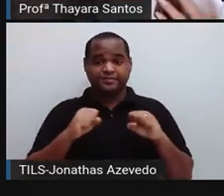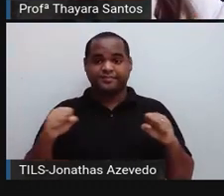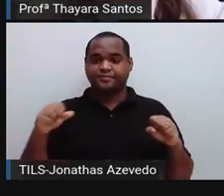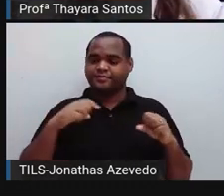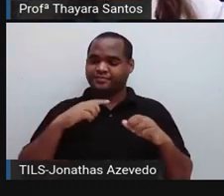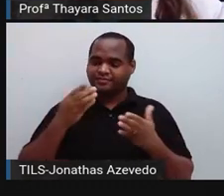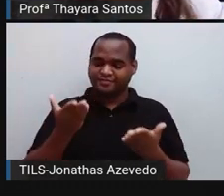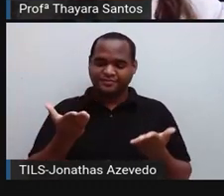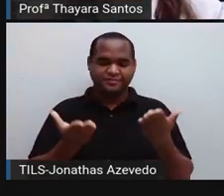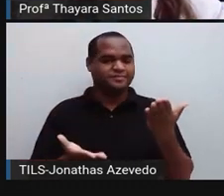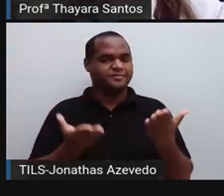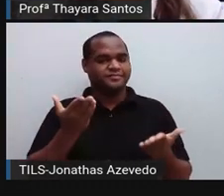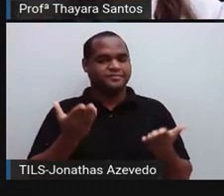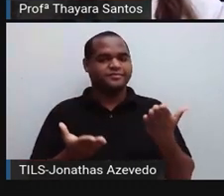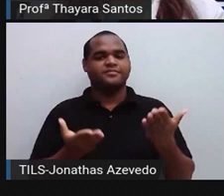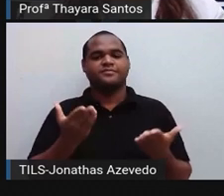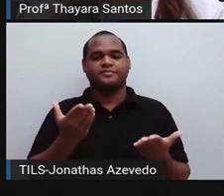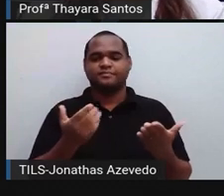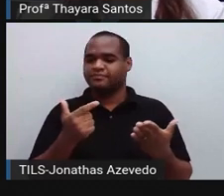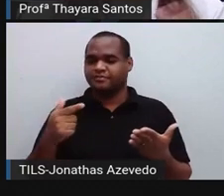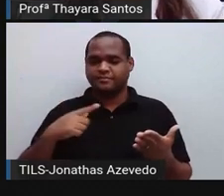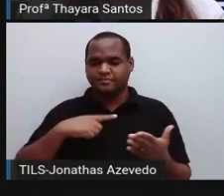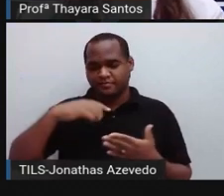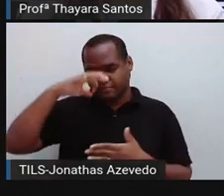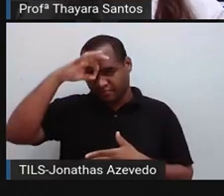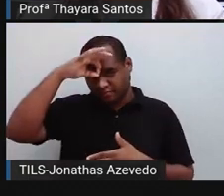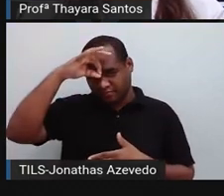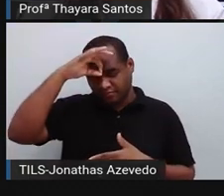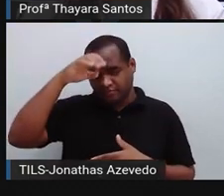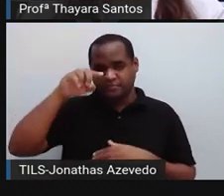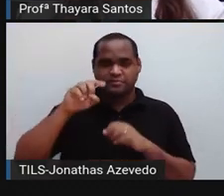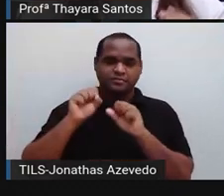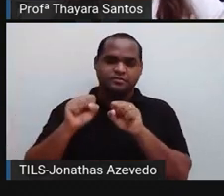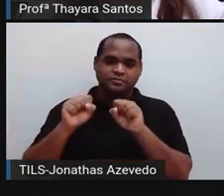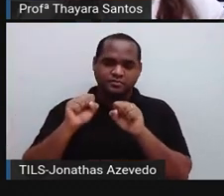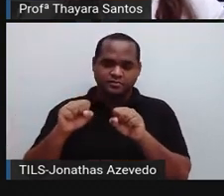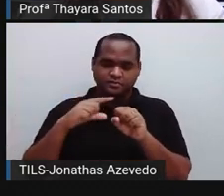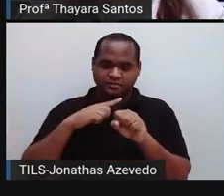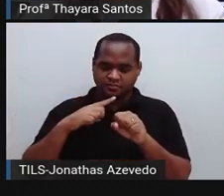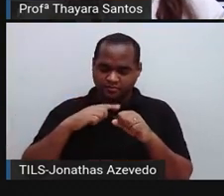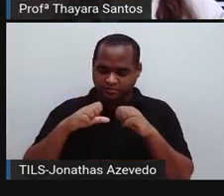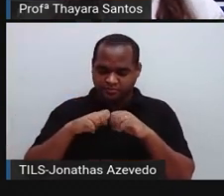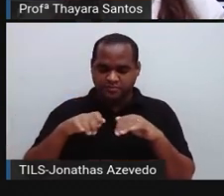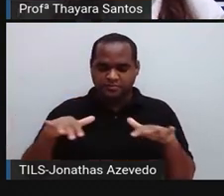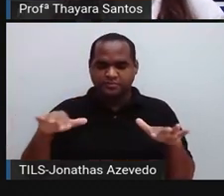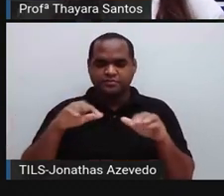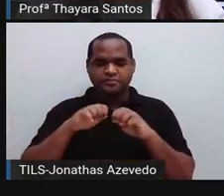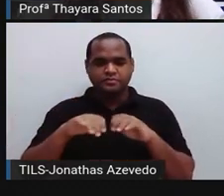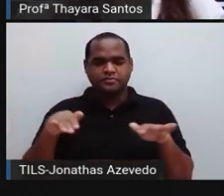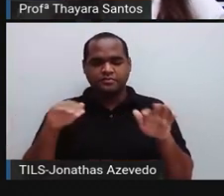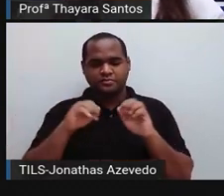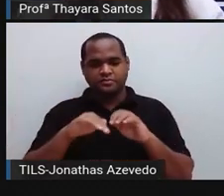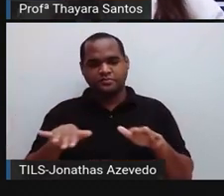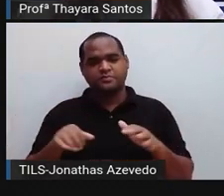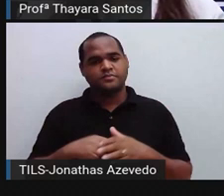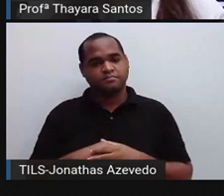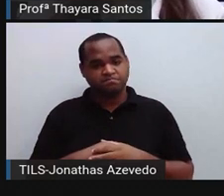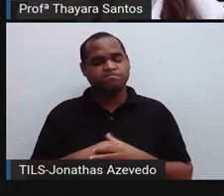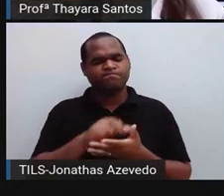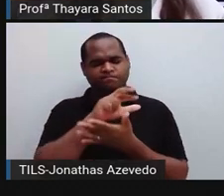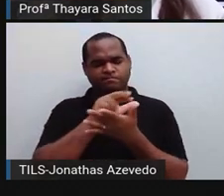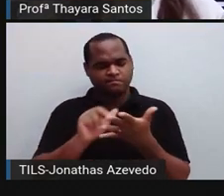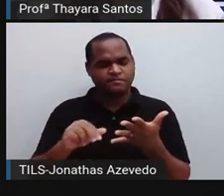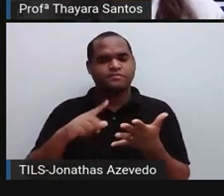um desequilíbrio ali na flora vaginal. Isso faz com que esse fungo se prolifere. Então, sempre que tiver esses episódios,